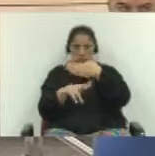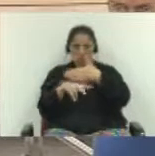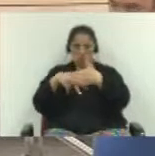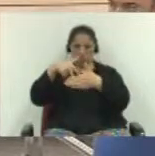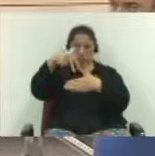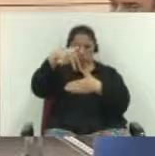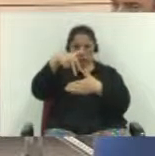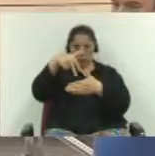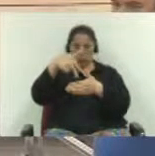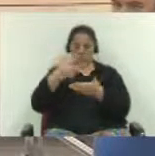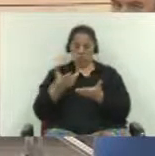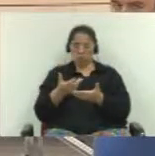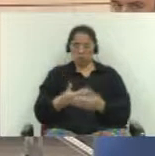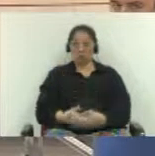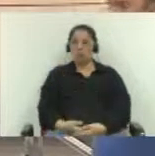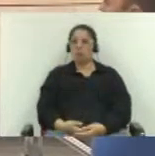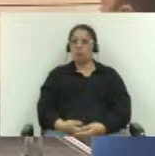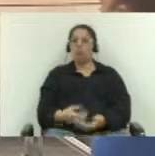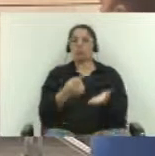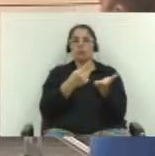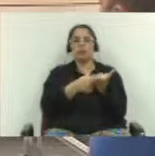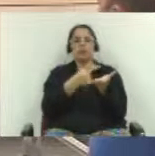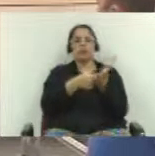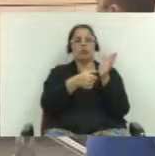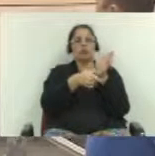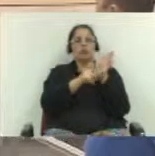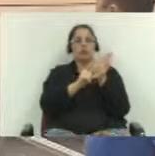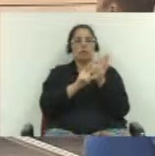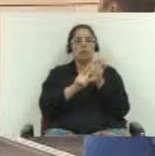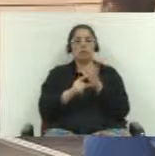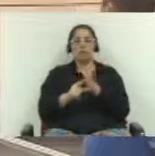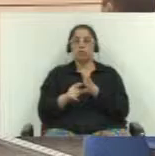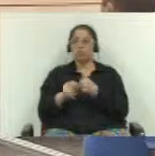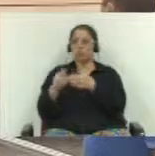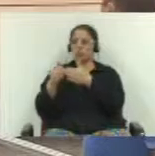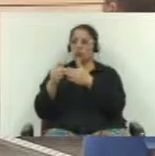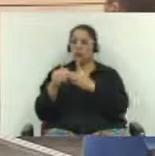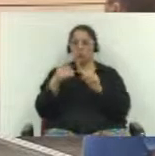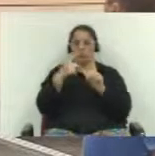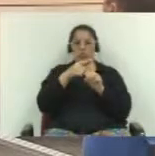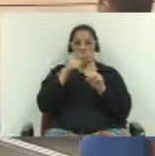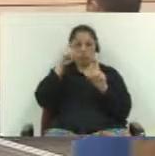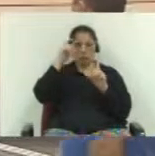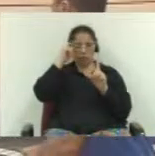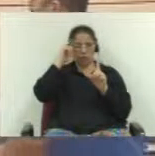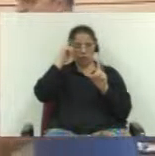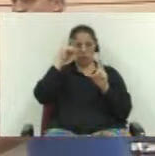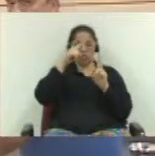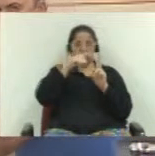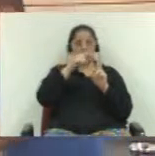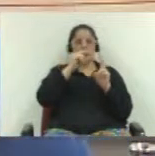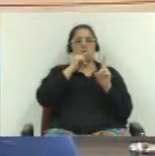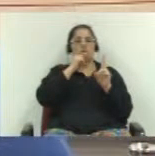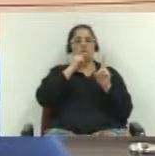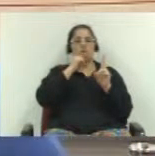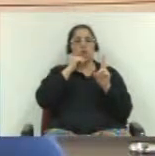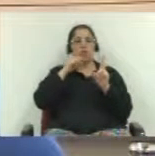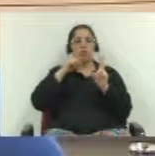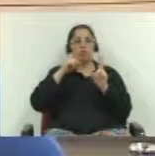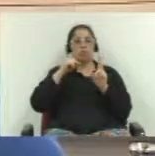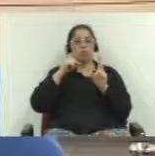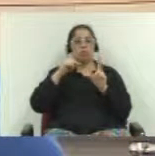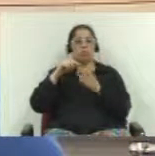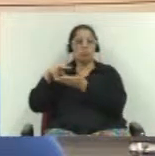presença do senhor Vinícius e havendo tempo hábil, nós abriremos a tribuna pré-agendada. Por favor,